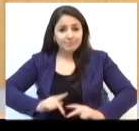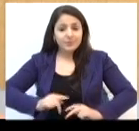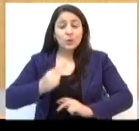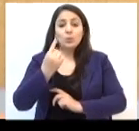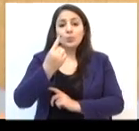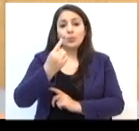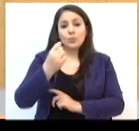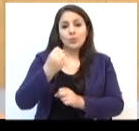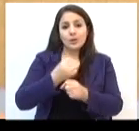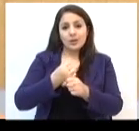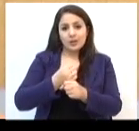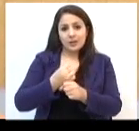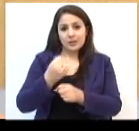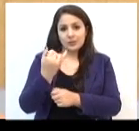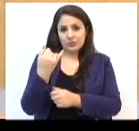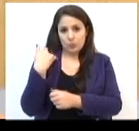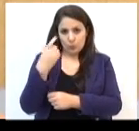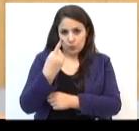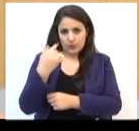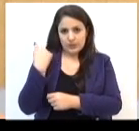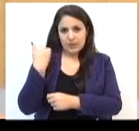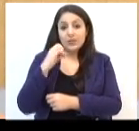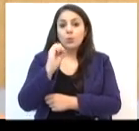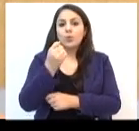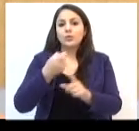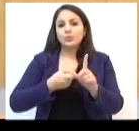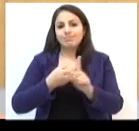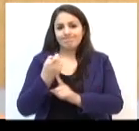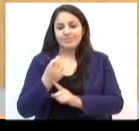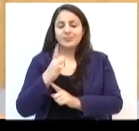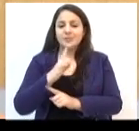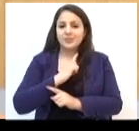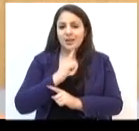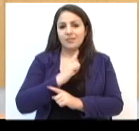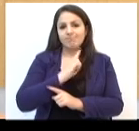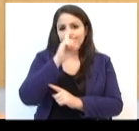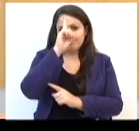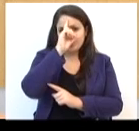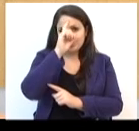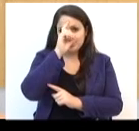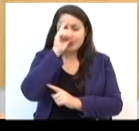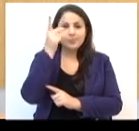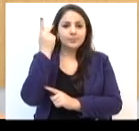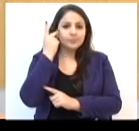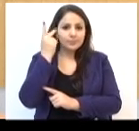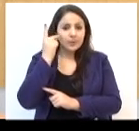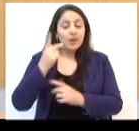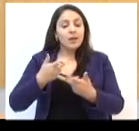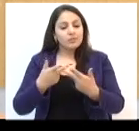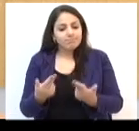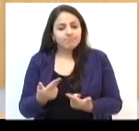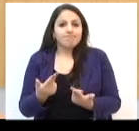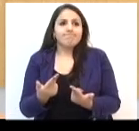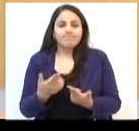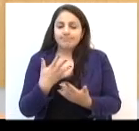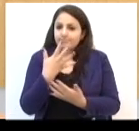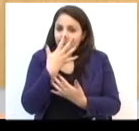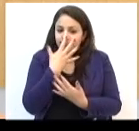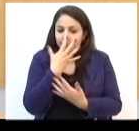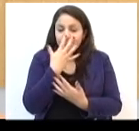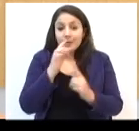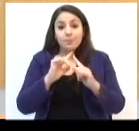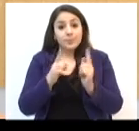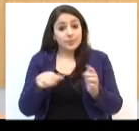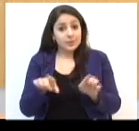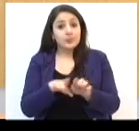meses e estava internada no Hospital São Vicente de Paulo. O caso comoveu, mas também trouxe um alerta.